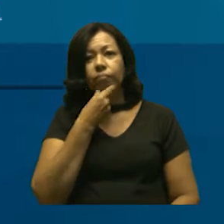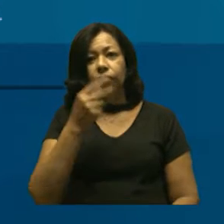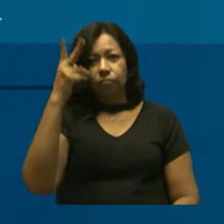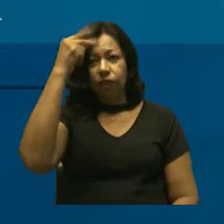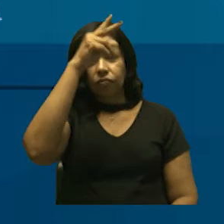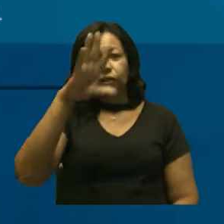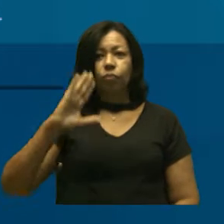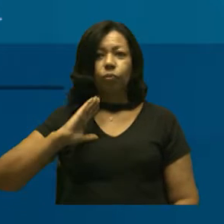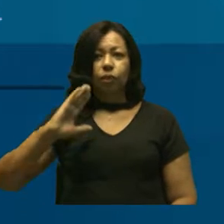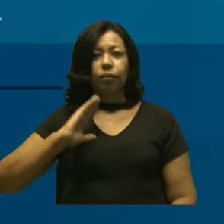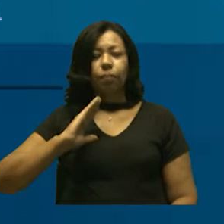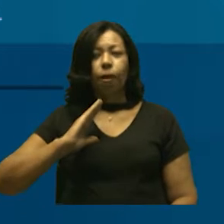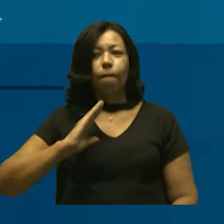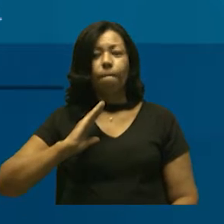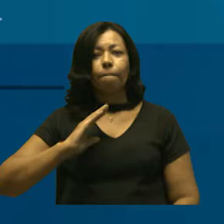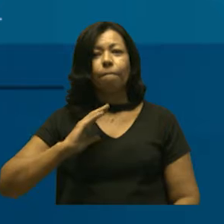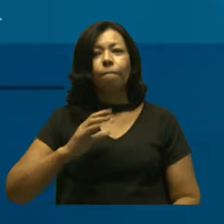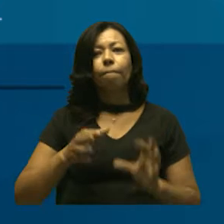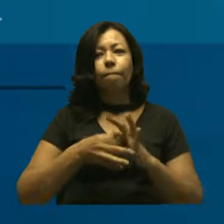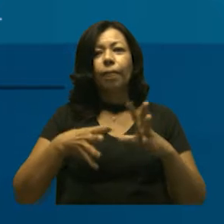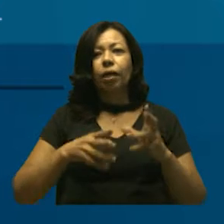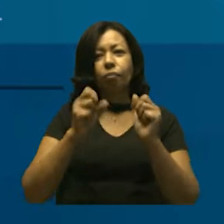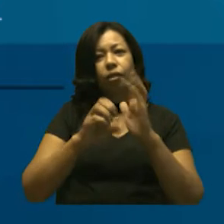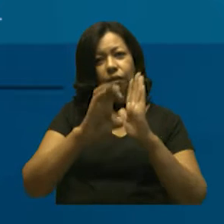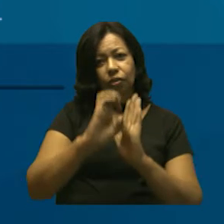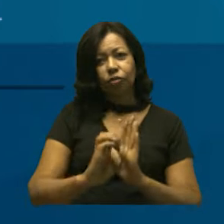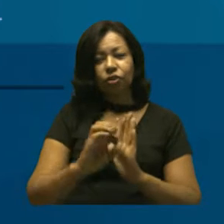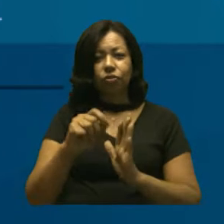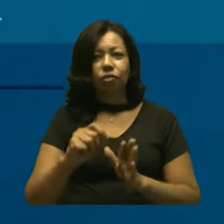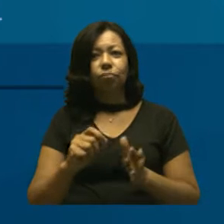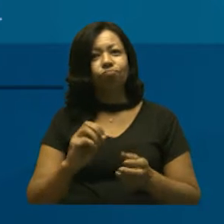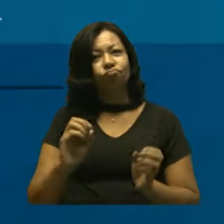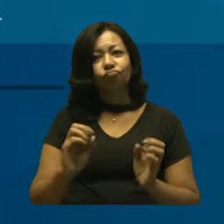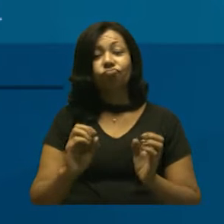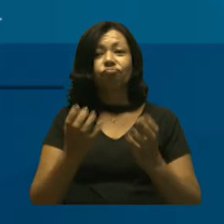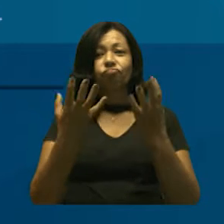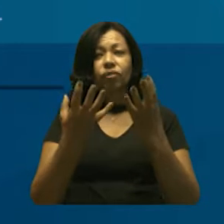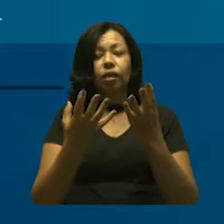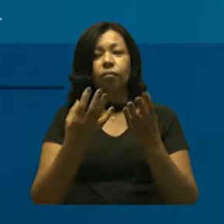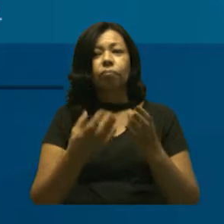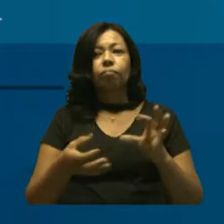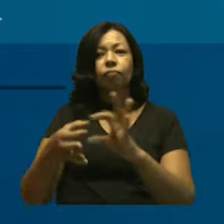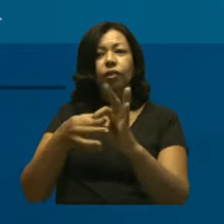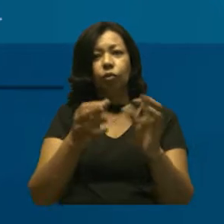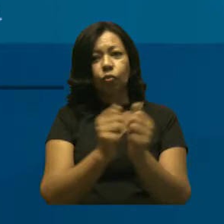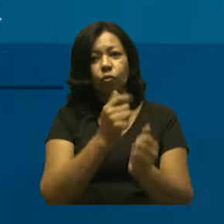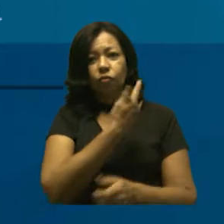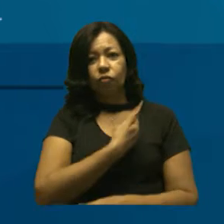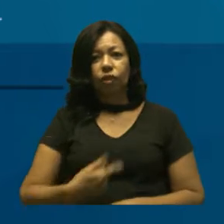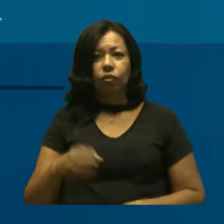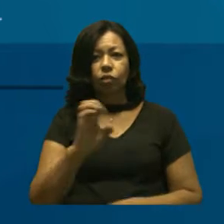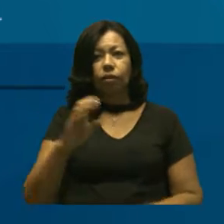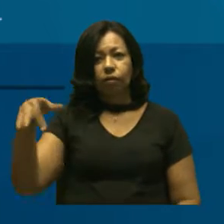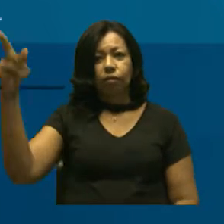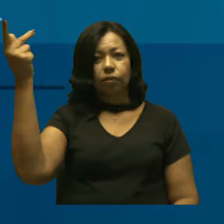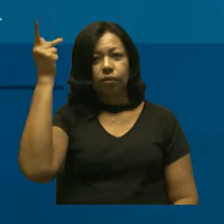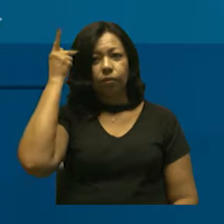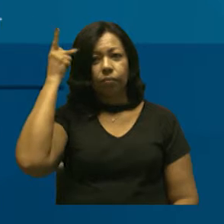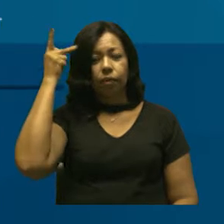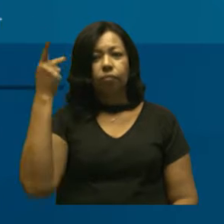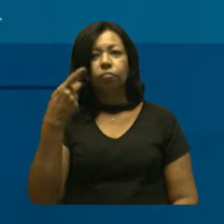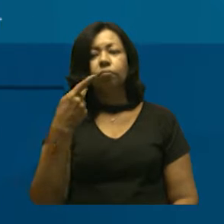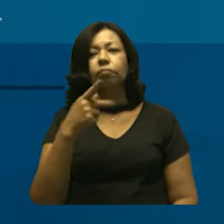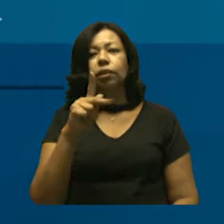prefeito municipal, que autoriza o Poder Executivo a celebrar convênio com o governo do Estado de São Paulo por